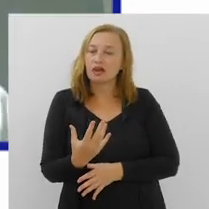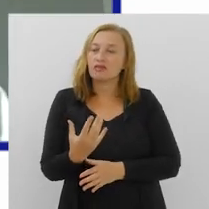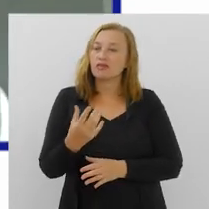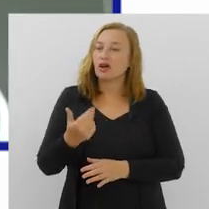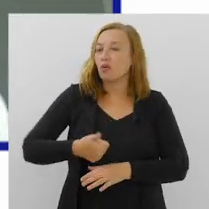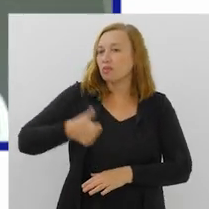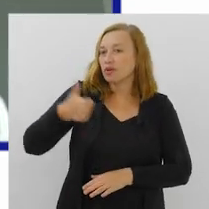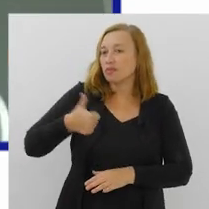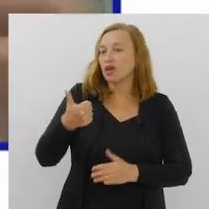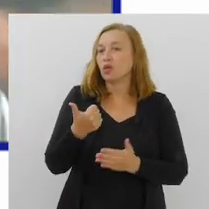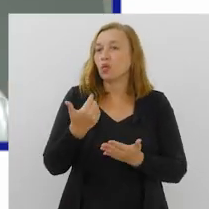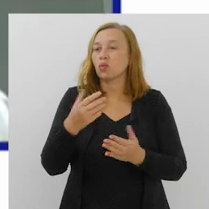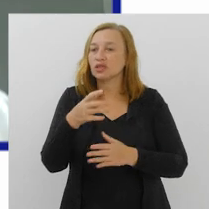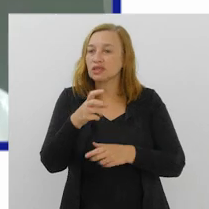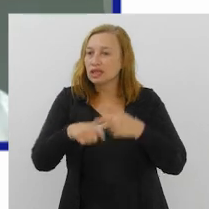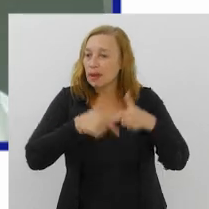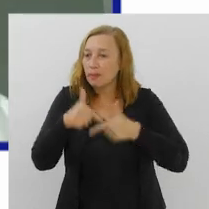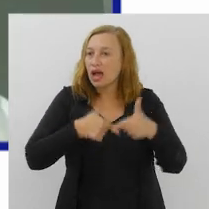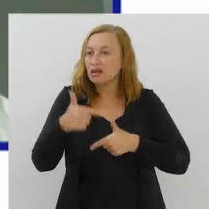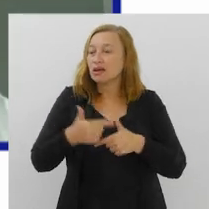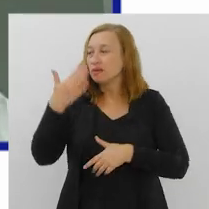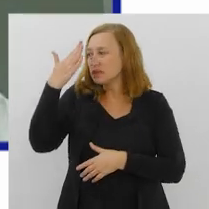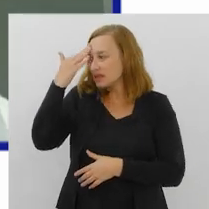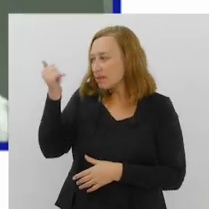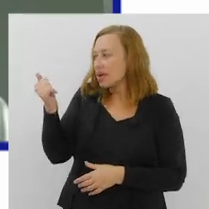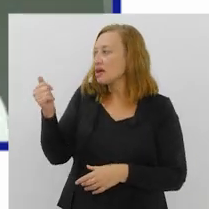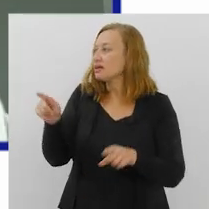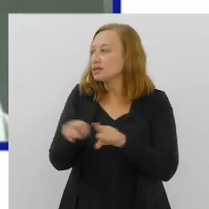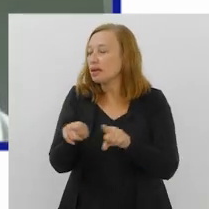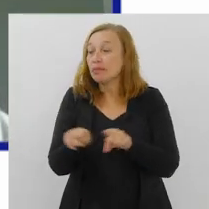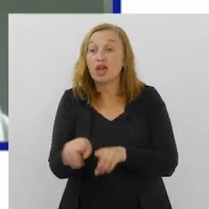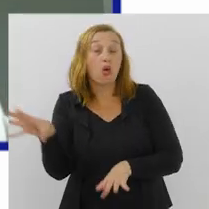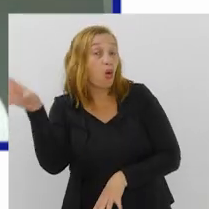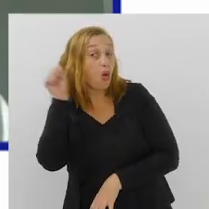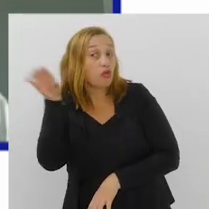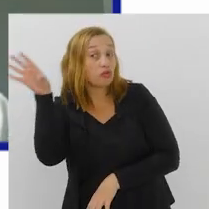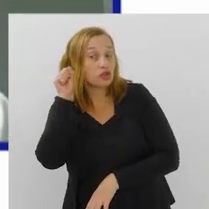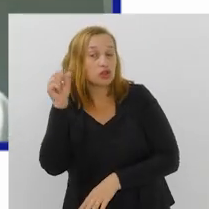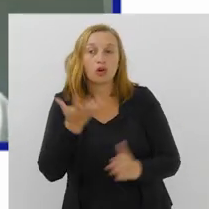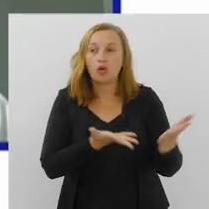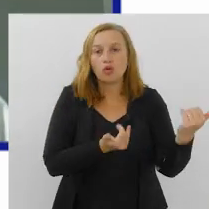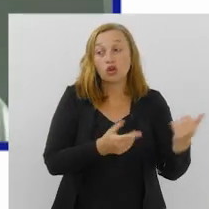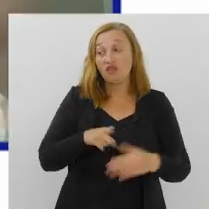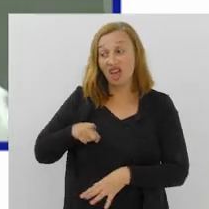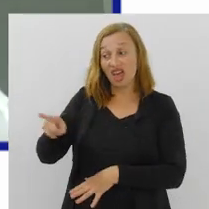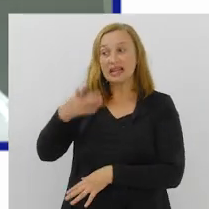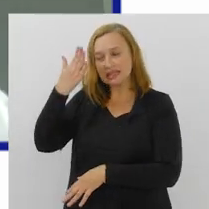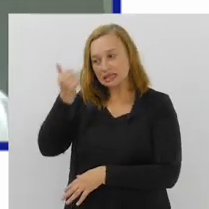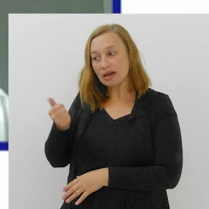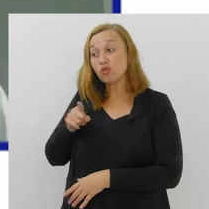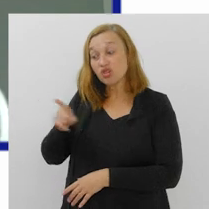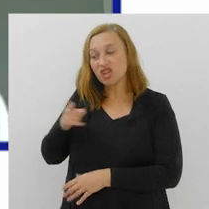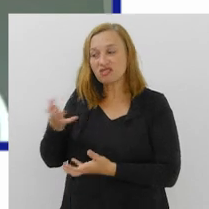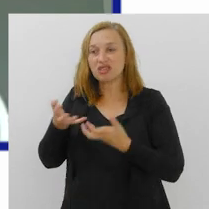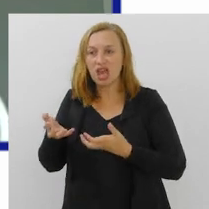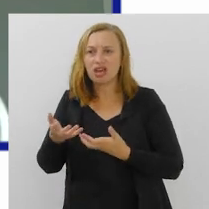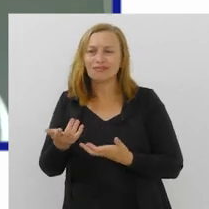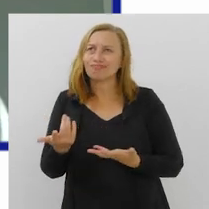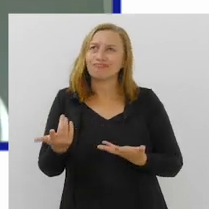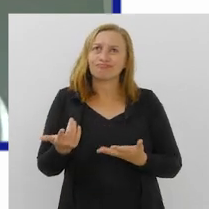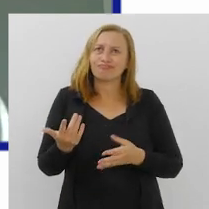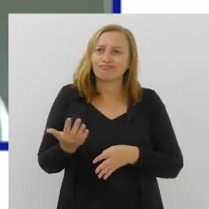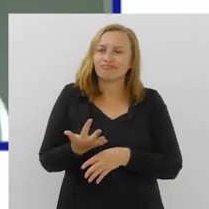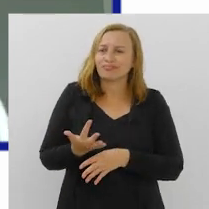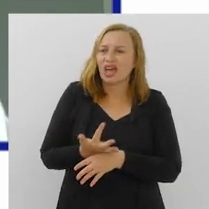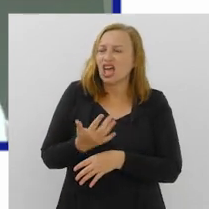outras para ver o que o jovem... Nós temos que também ouvir os jovens, Carlos, porque eles é que sabem o que eles querem. Não